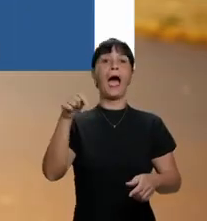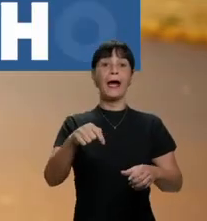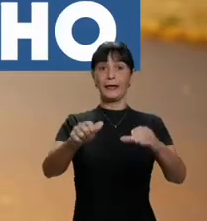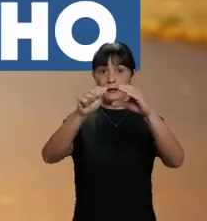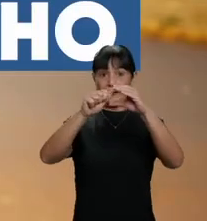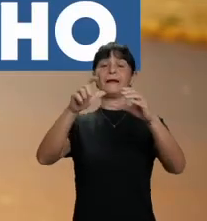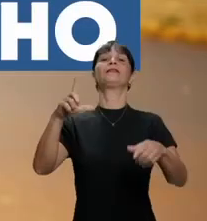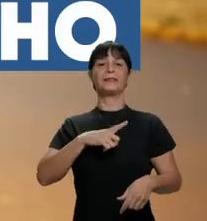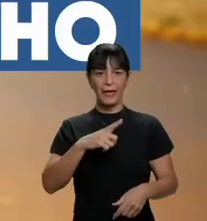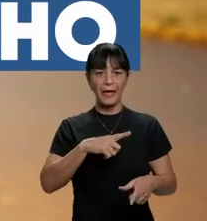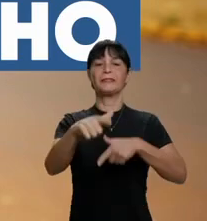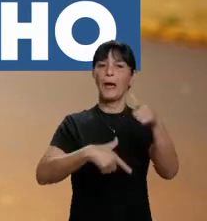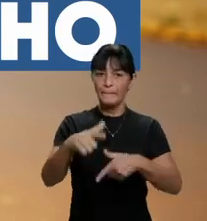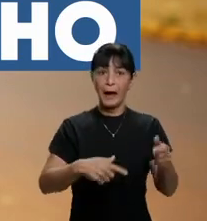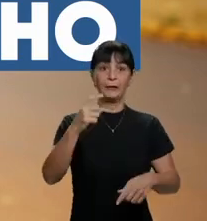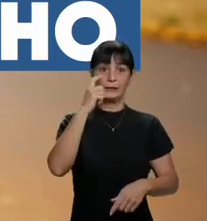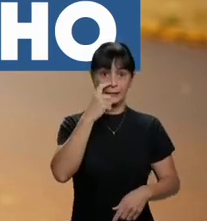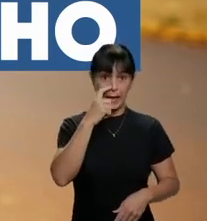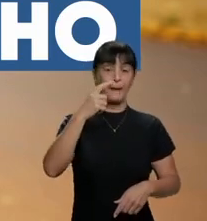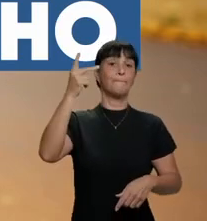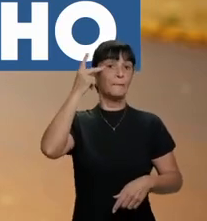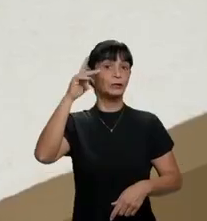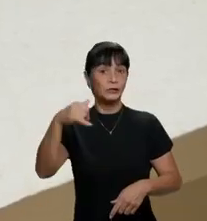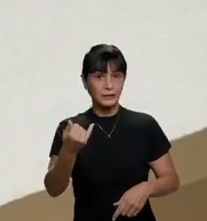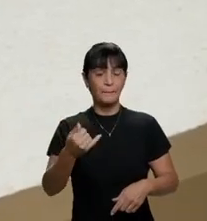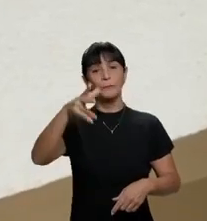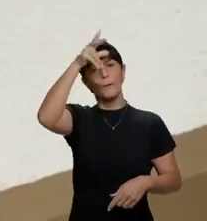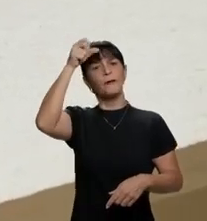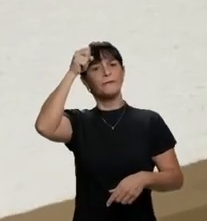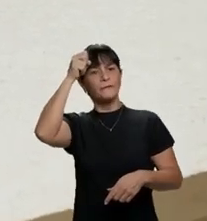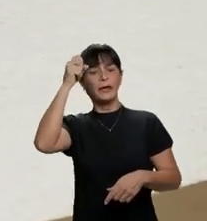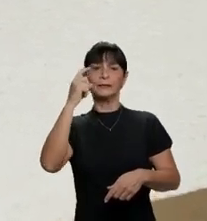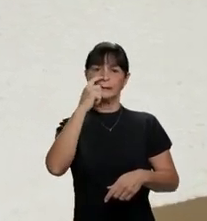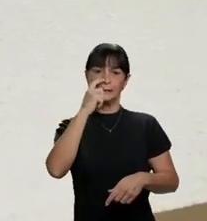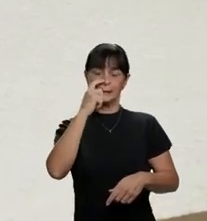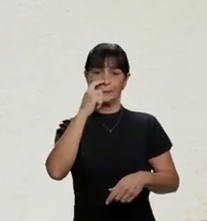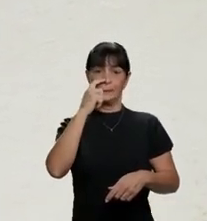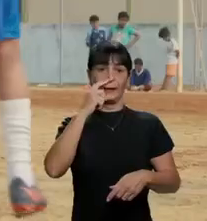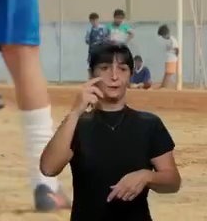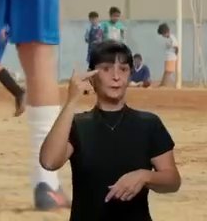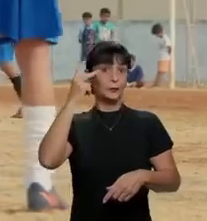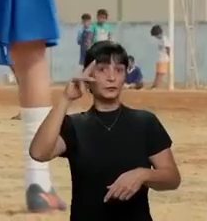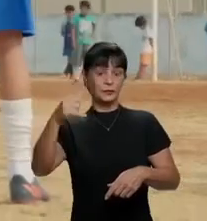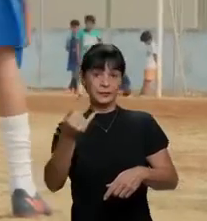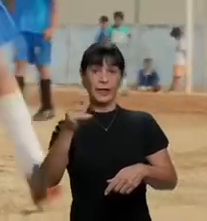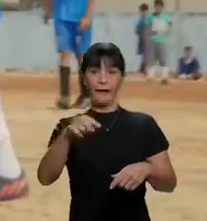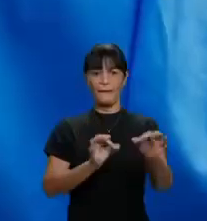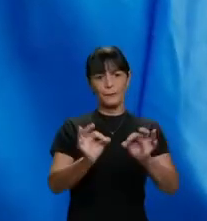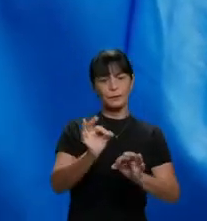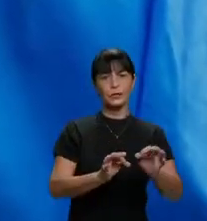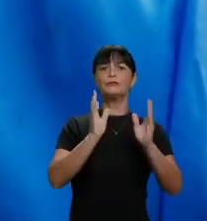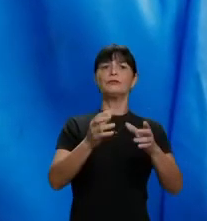Castro tem trabalho do Zé e do Paulo José. O prefeito Zé do Pátio, com o apoio e os projetos do Paulo José,